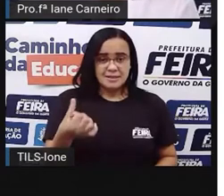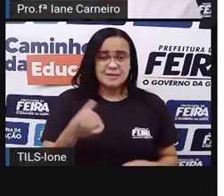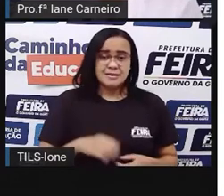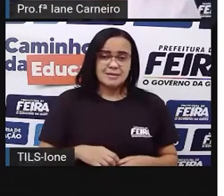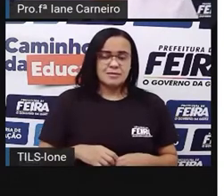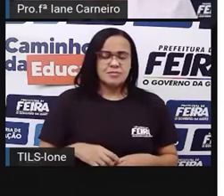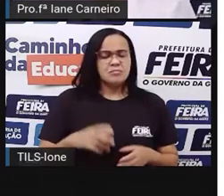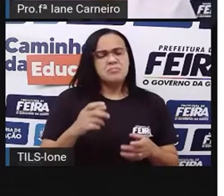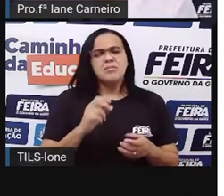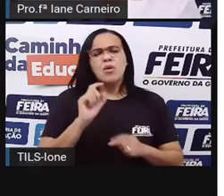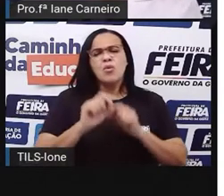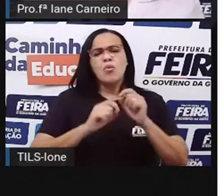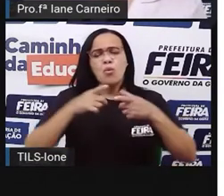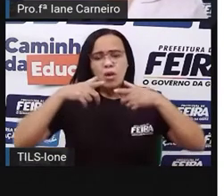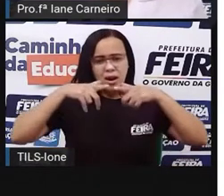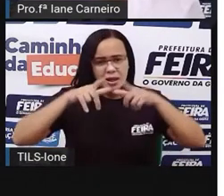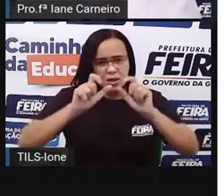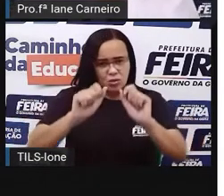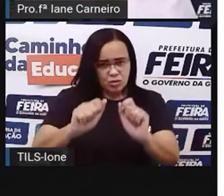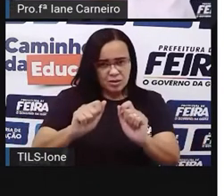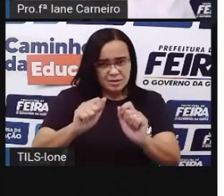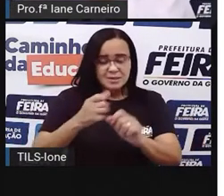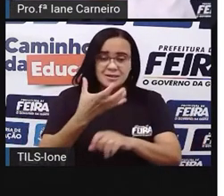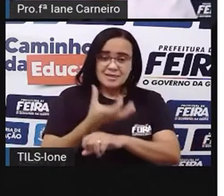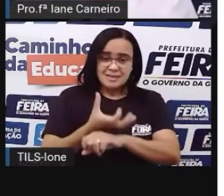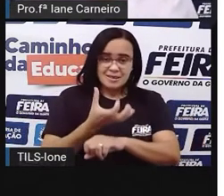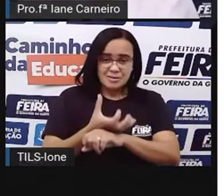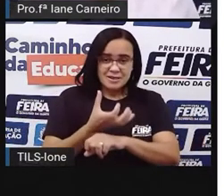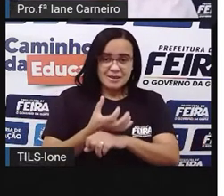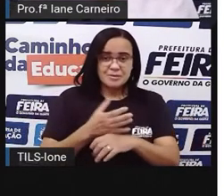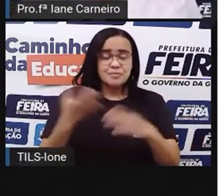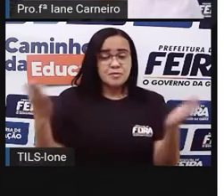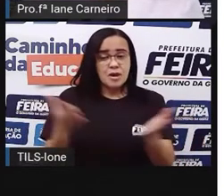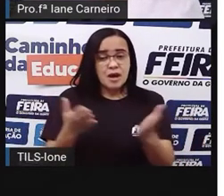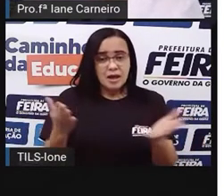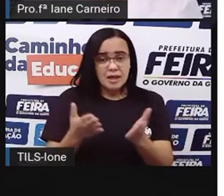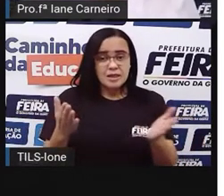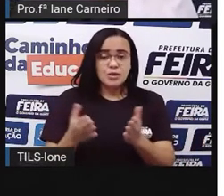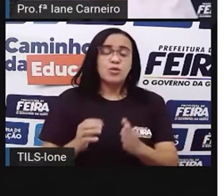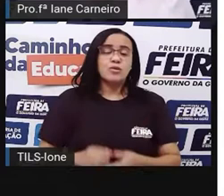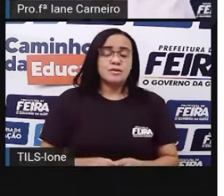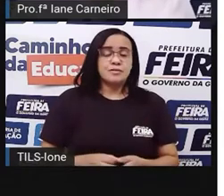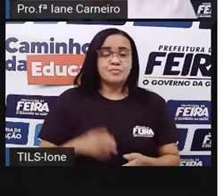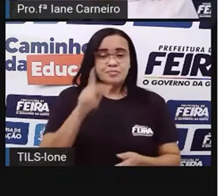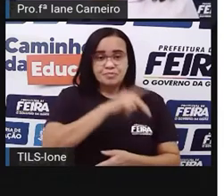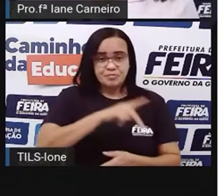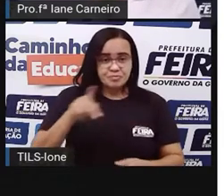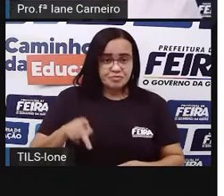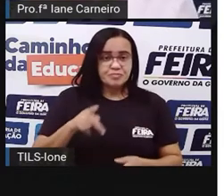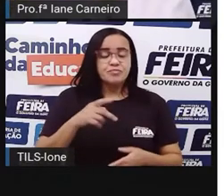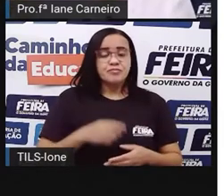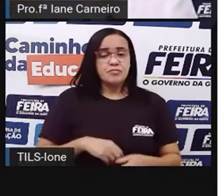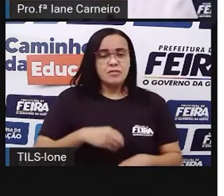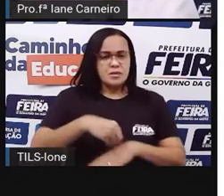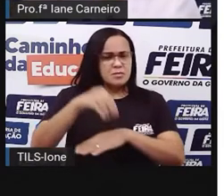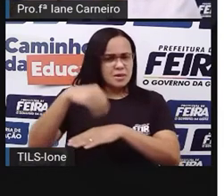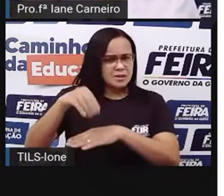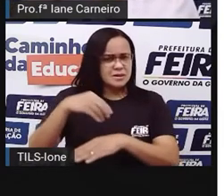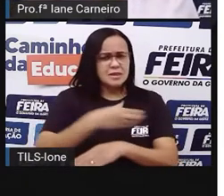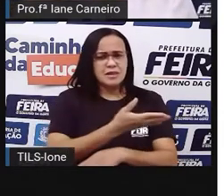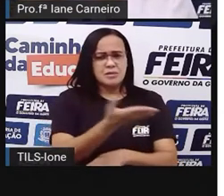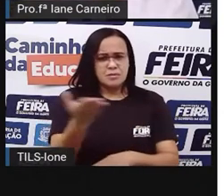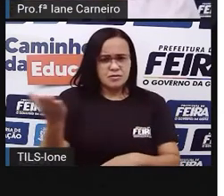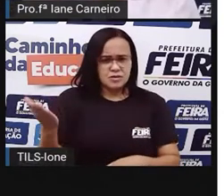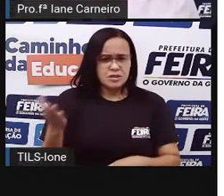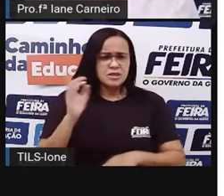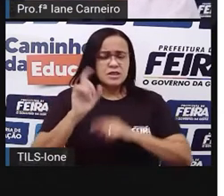diferentes de escrita. Então, há algum tempo atrás, né? Essa arte que hoje em dia é vista como arte,